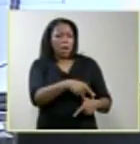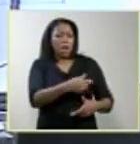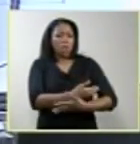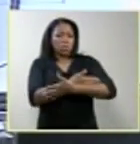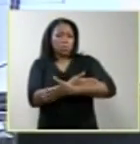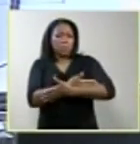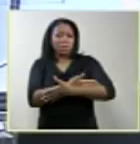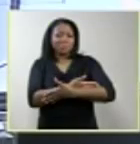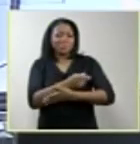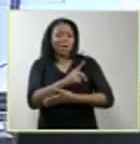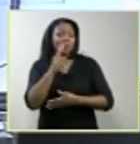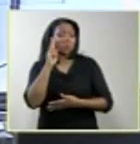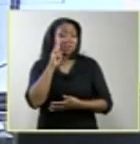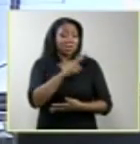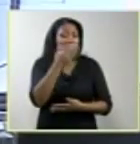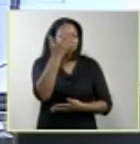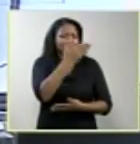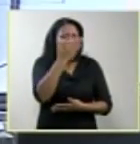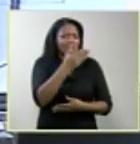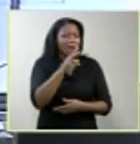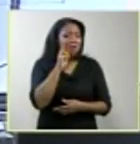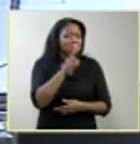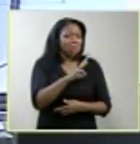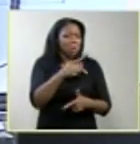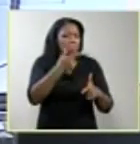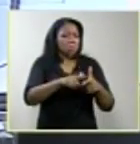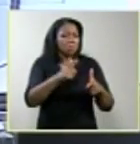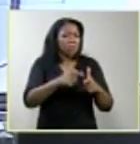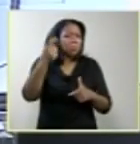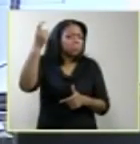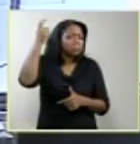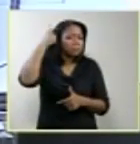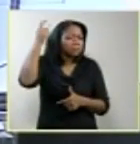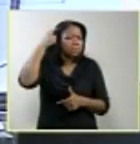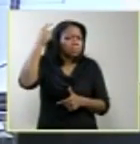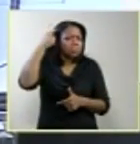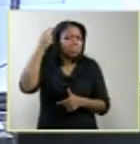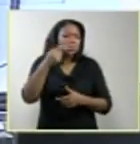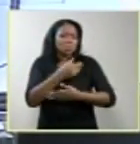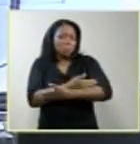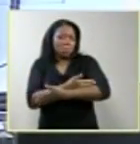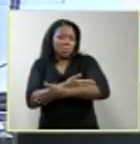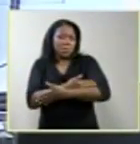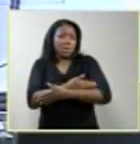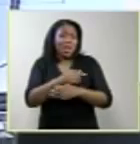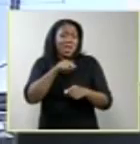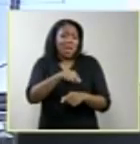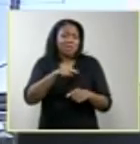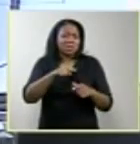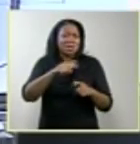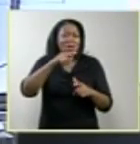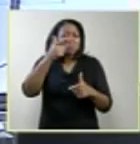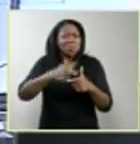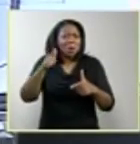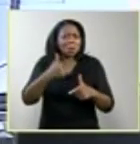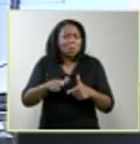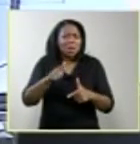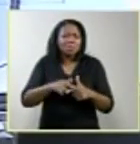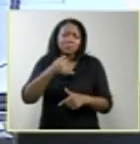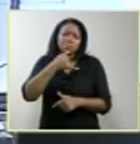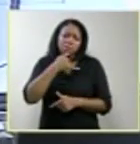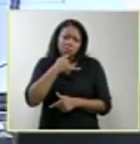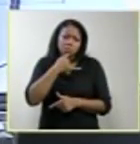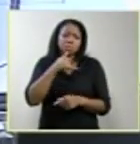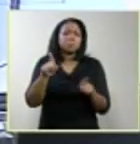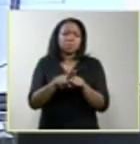conseguindo visualizar os ossos cranianos. Esta é uma situação angustiante para o médico